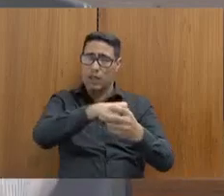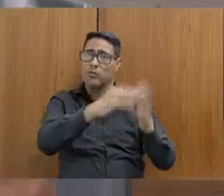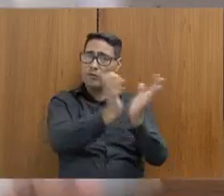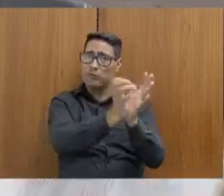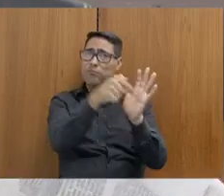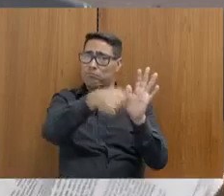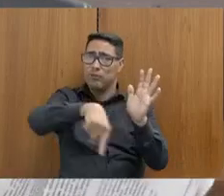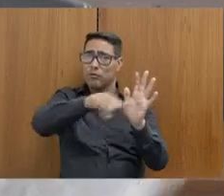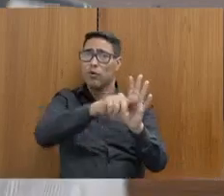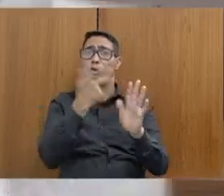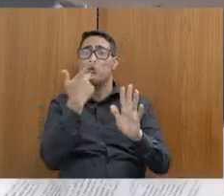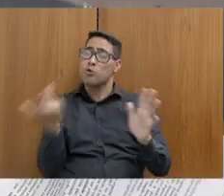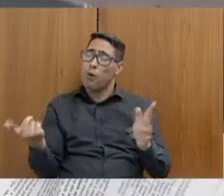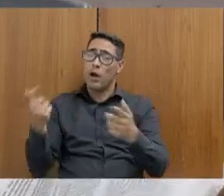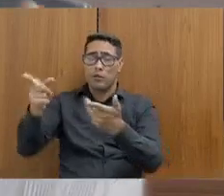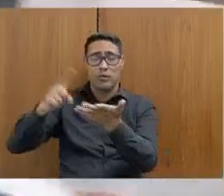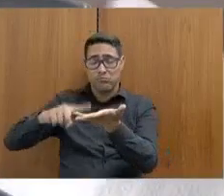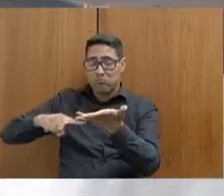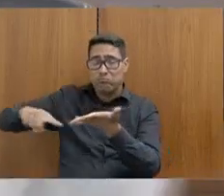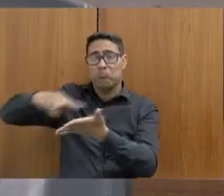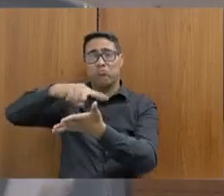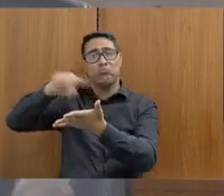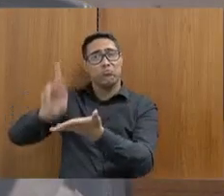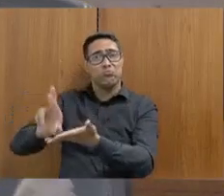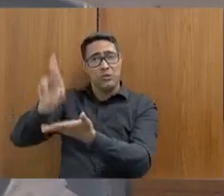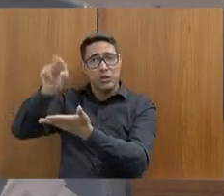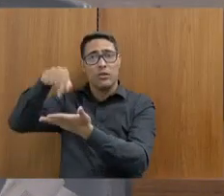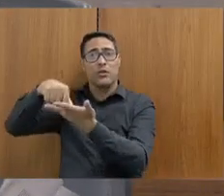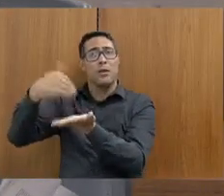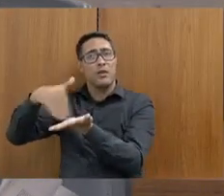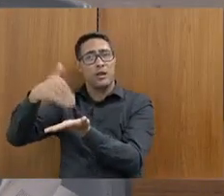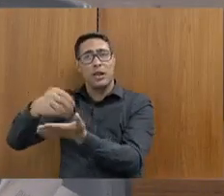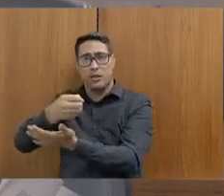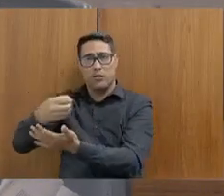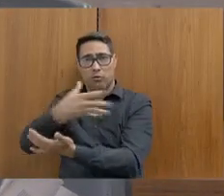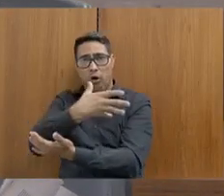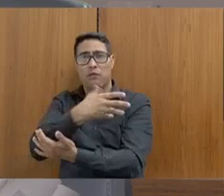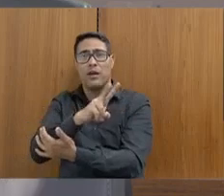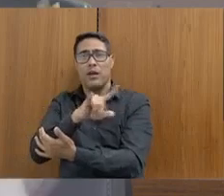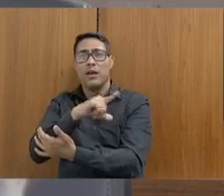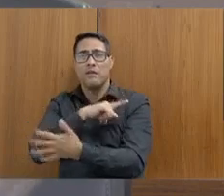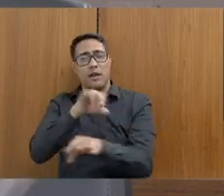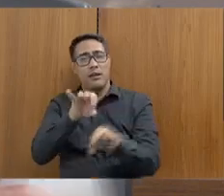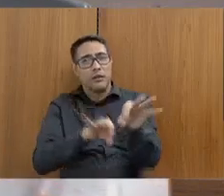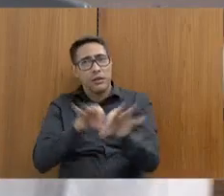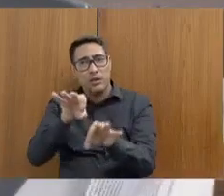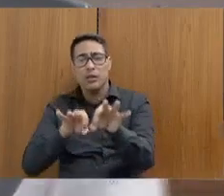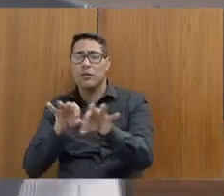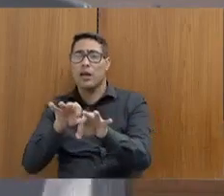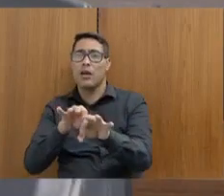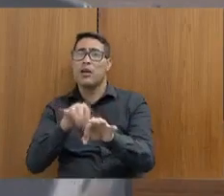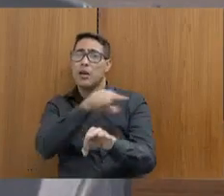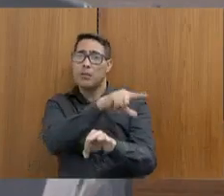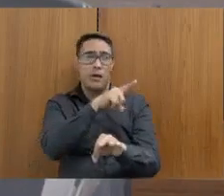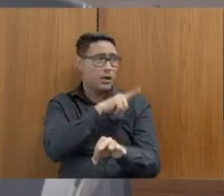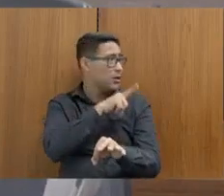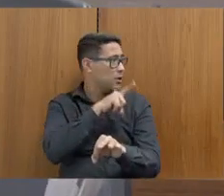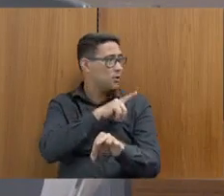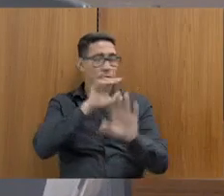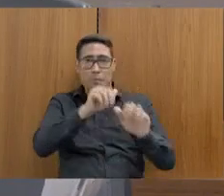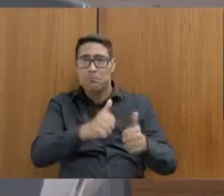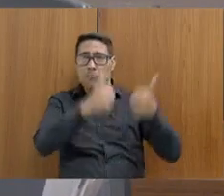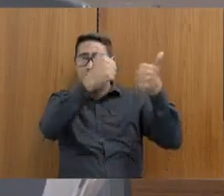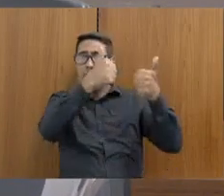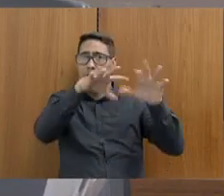quais medidas concretas a Sejusp, a nova subsecretaria que foi criada, vai fazer, não só para garantir recursos para essas